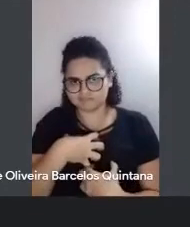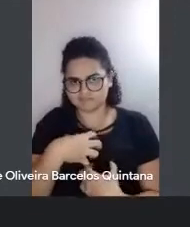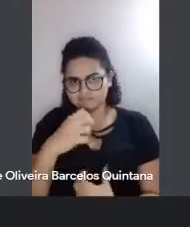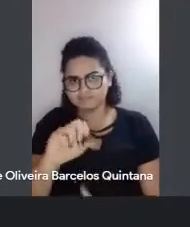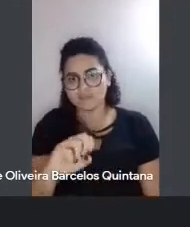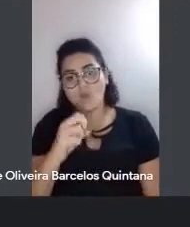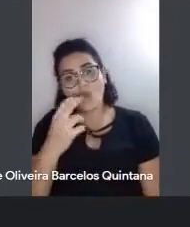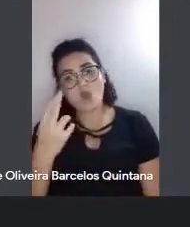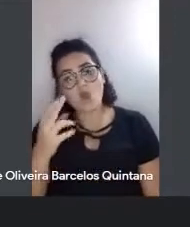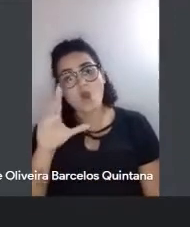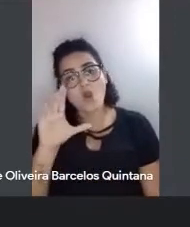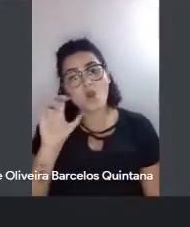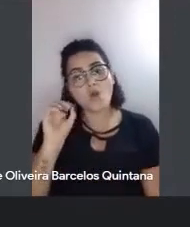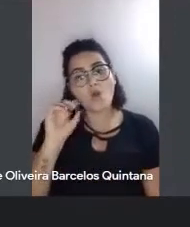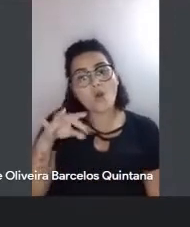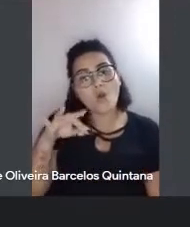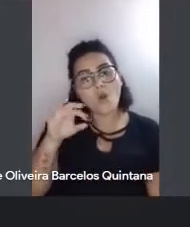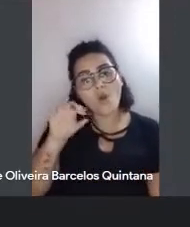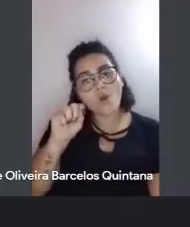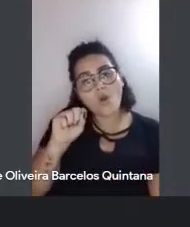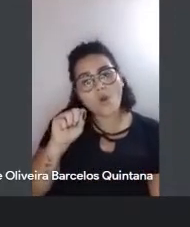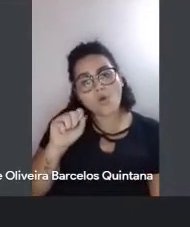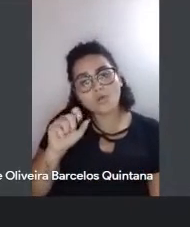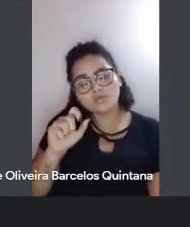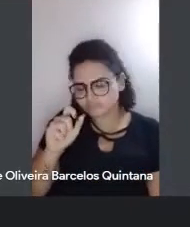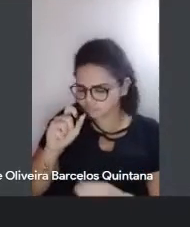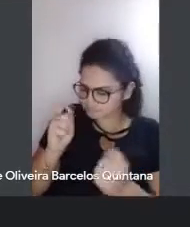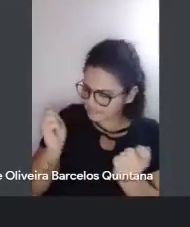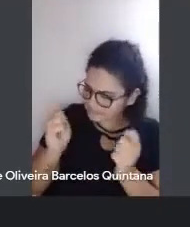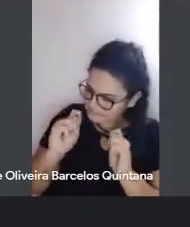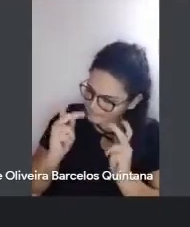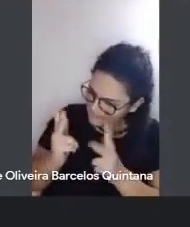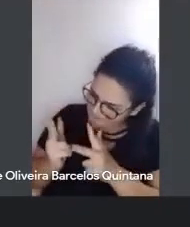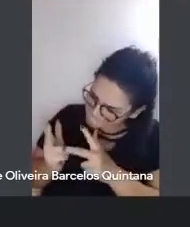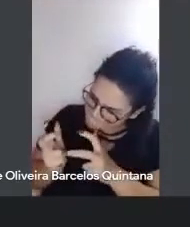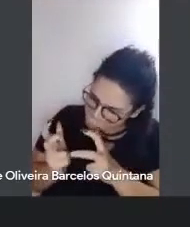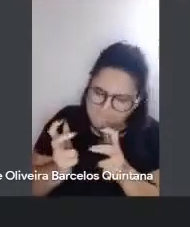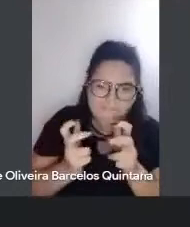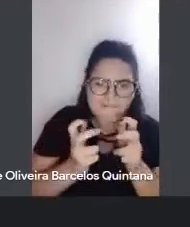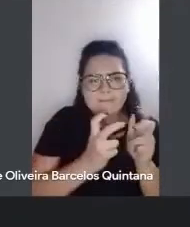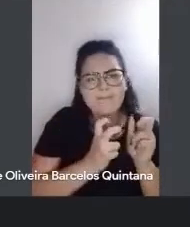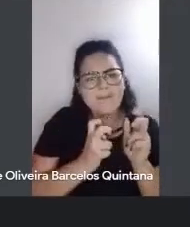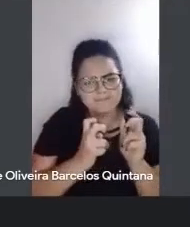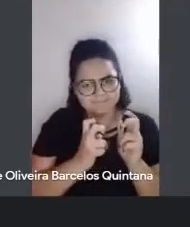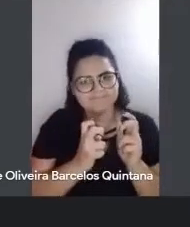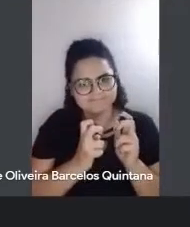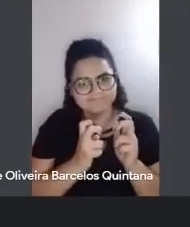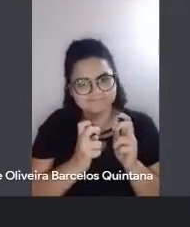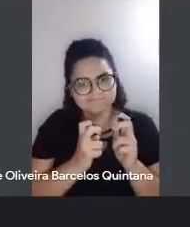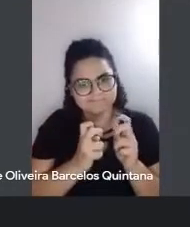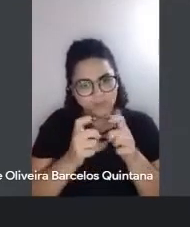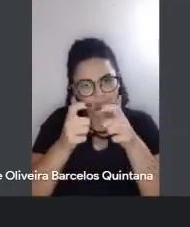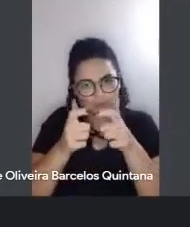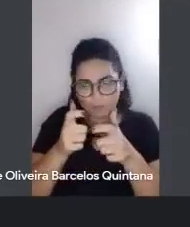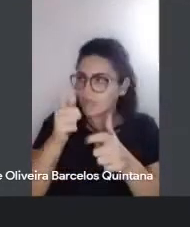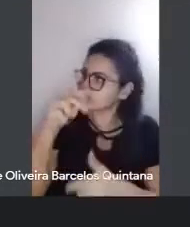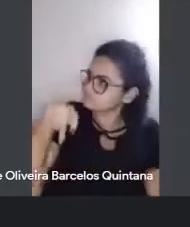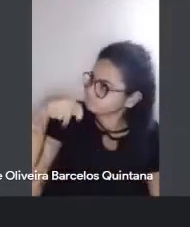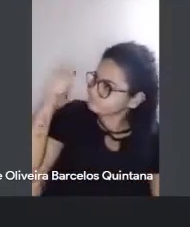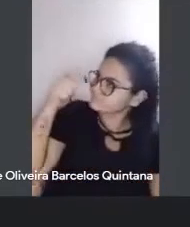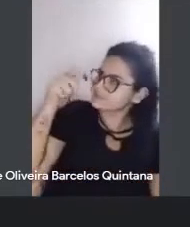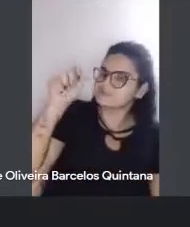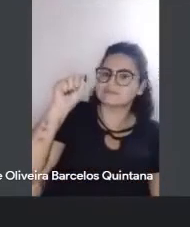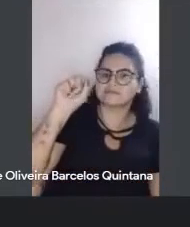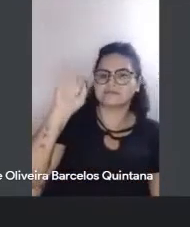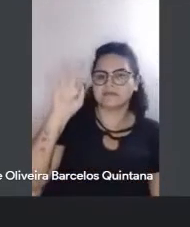contos que potencializam a percepção dessas mazelas dos sertões, exponenciando isso